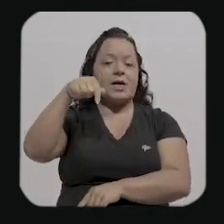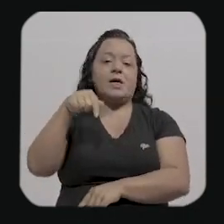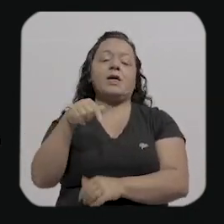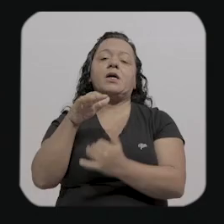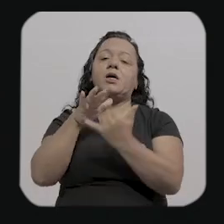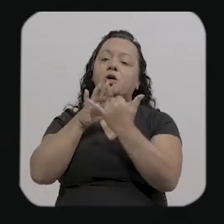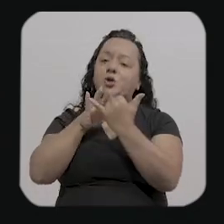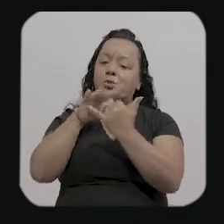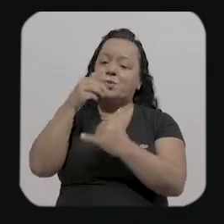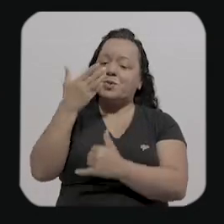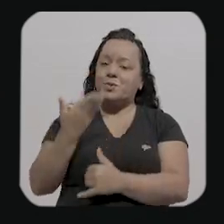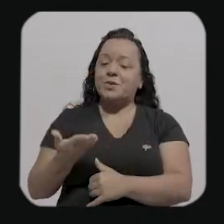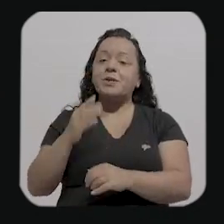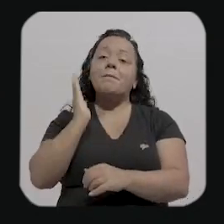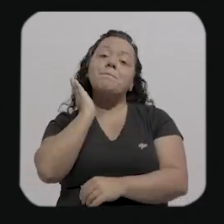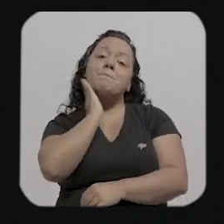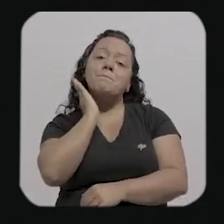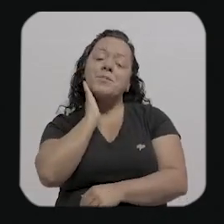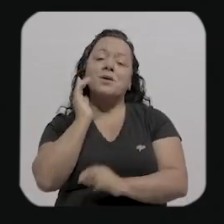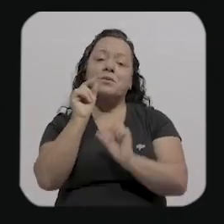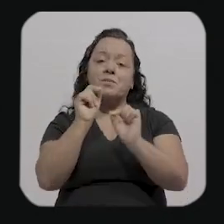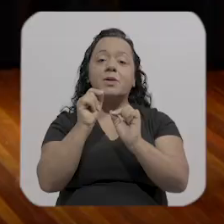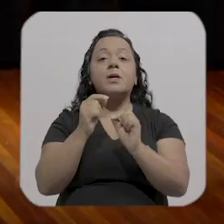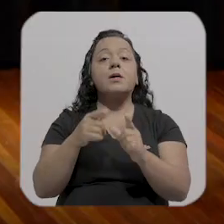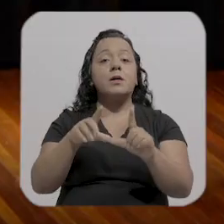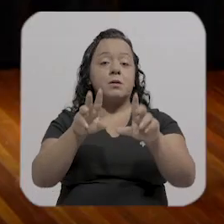pra todo mundo inclusive lá no grupo da família tchau